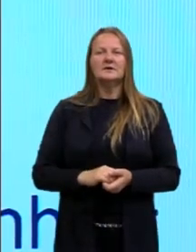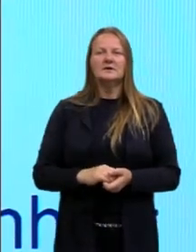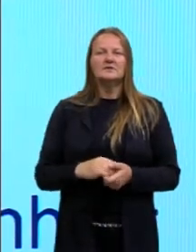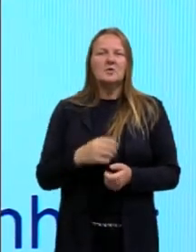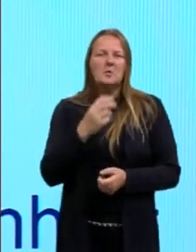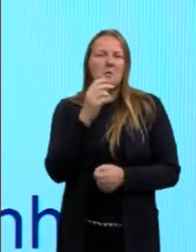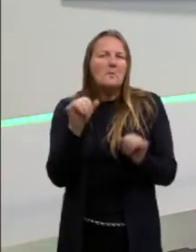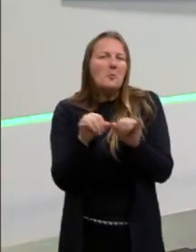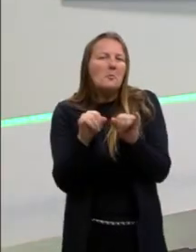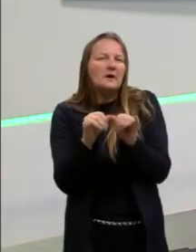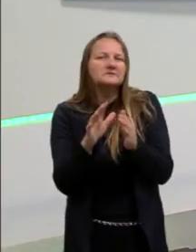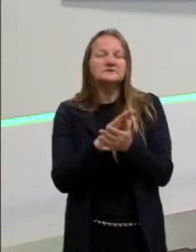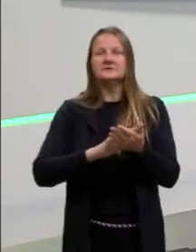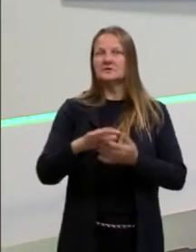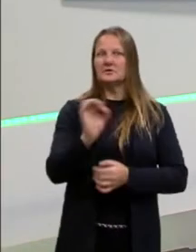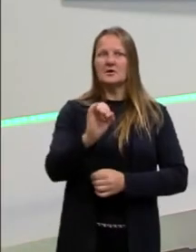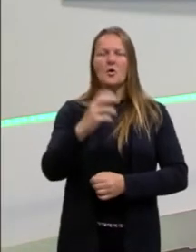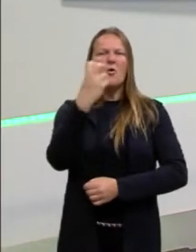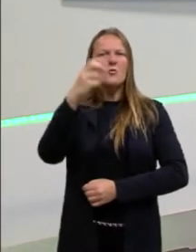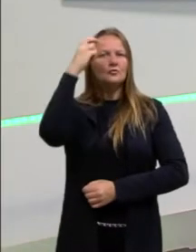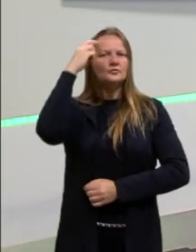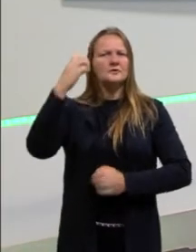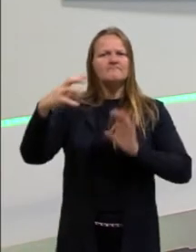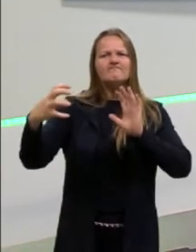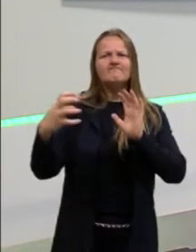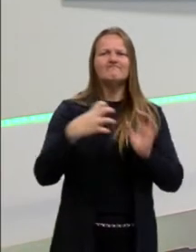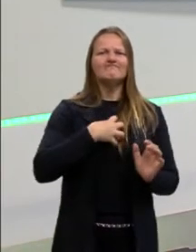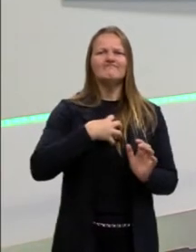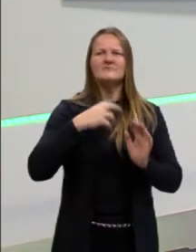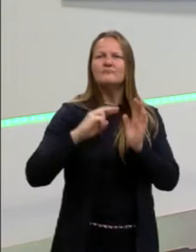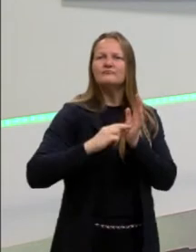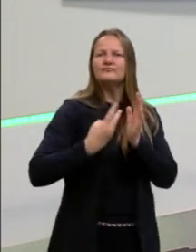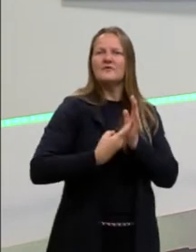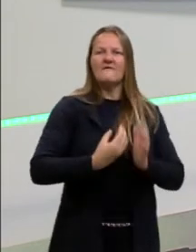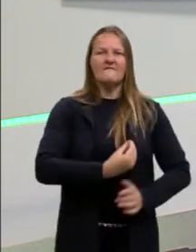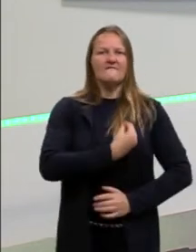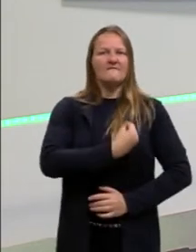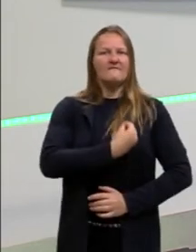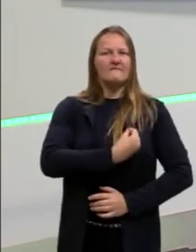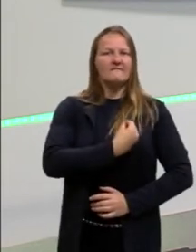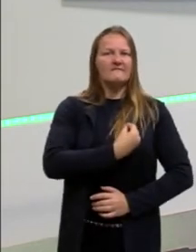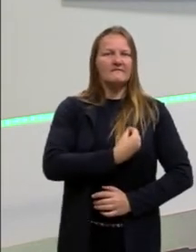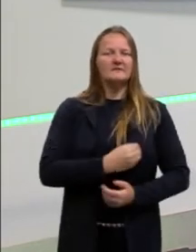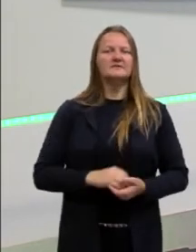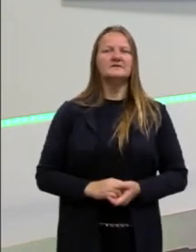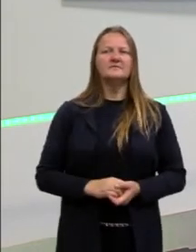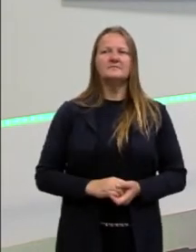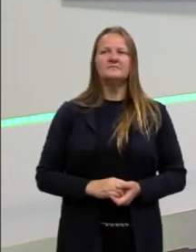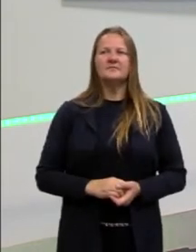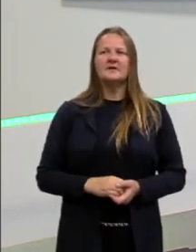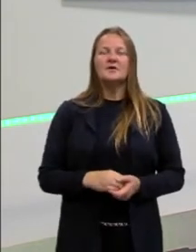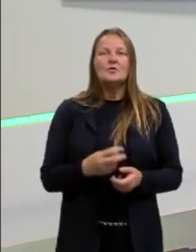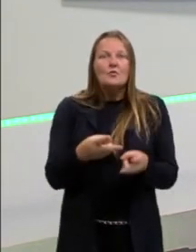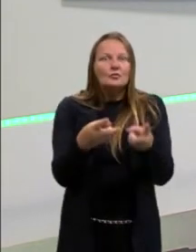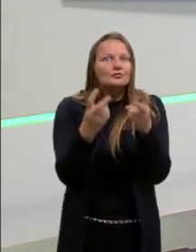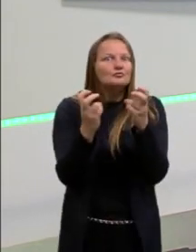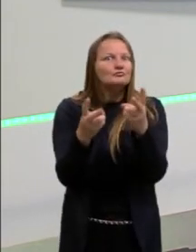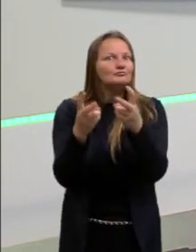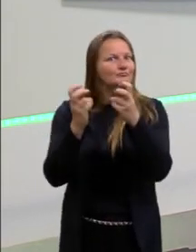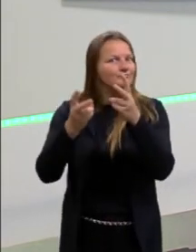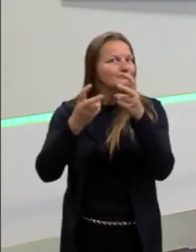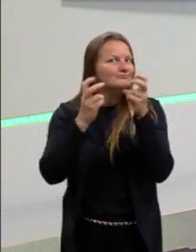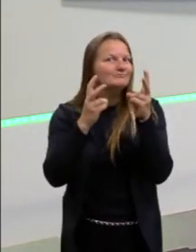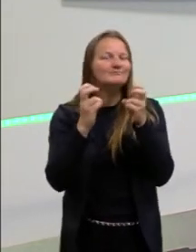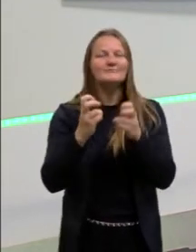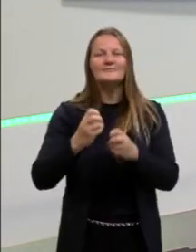banal. Não, gente. A cultura é o que dá sentido às coisas e à nossa vida. E olha o quanto a gente consegue perceber